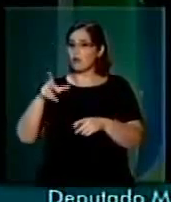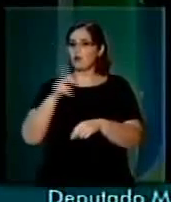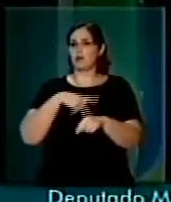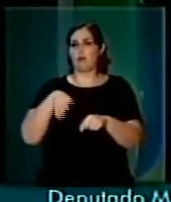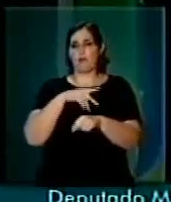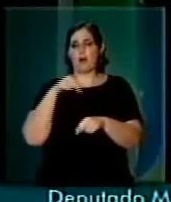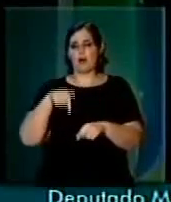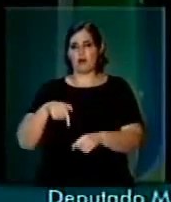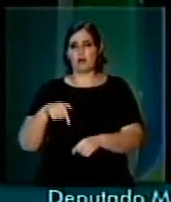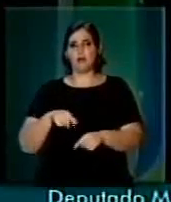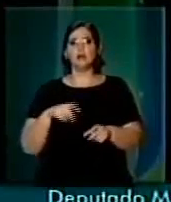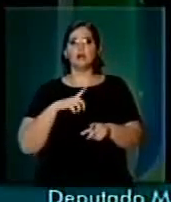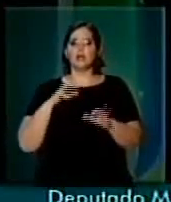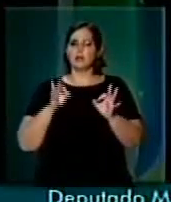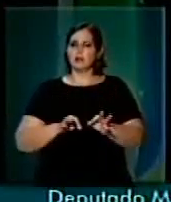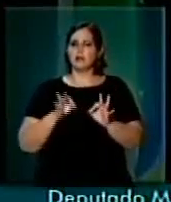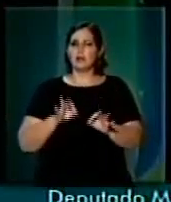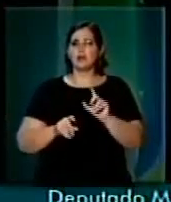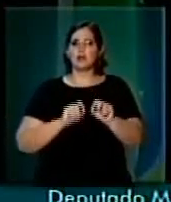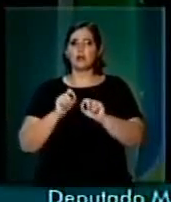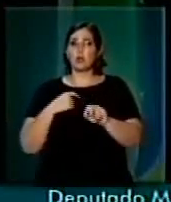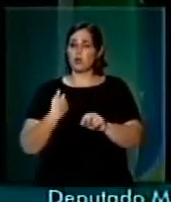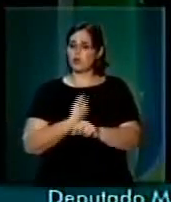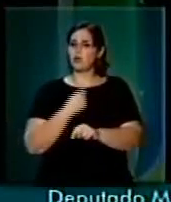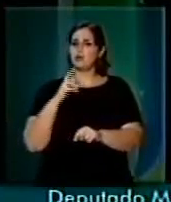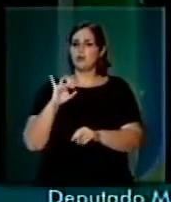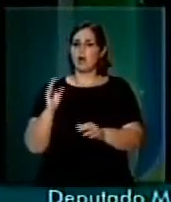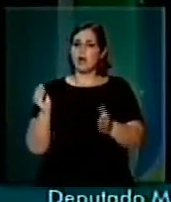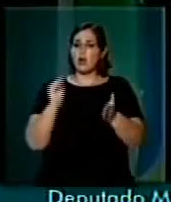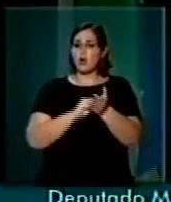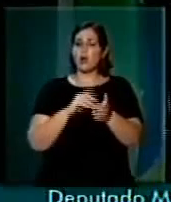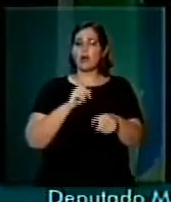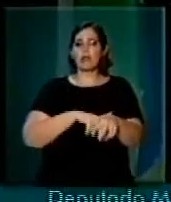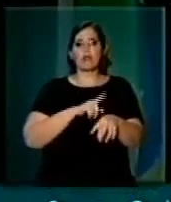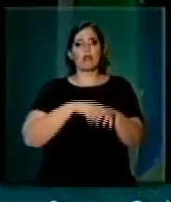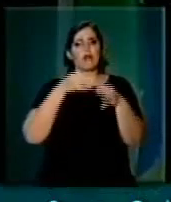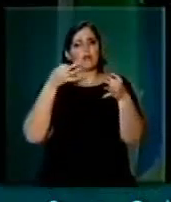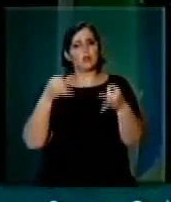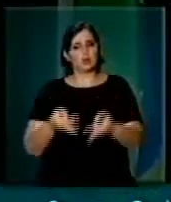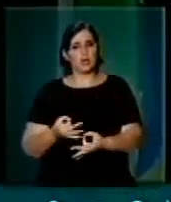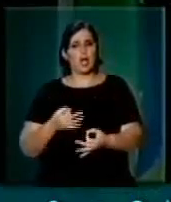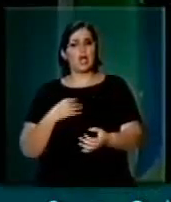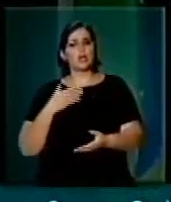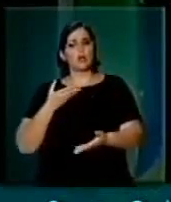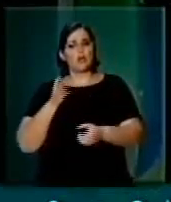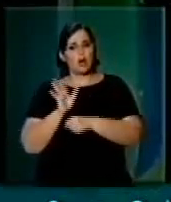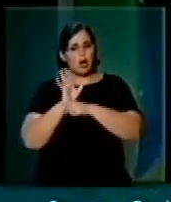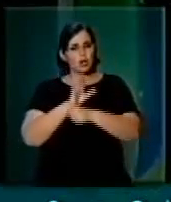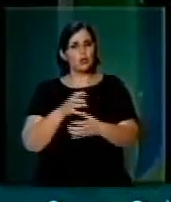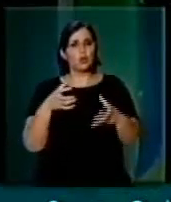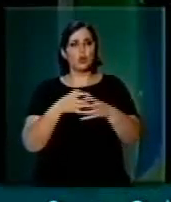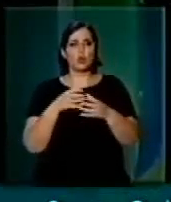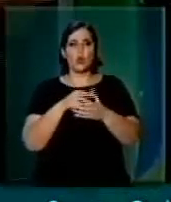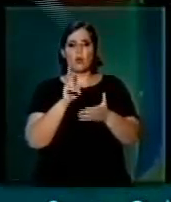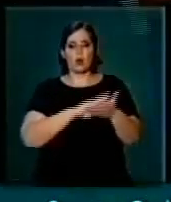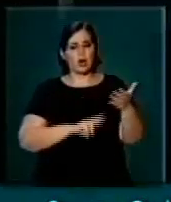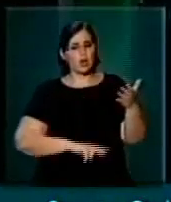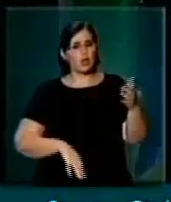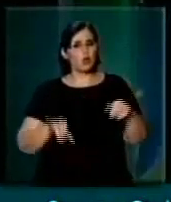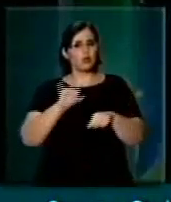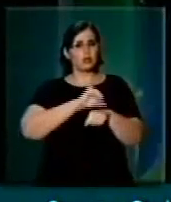interesse e certamente nós vamos votar dentro do prazo com a colaboração de todos os relatores setoriais.